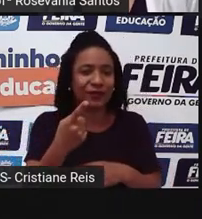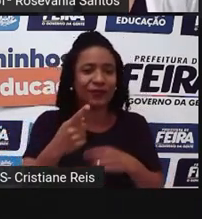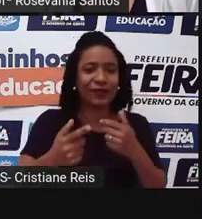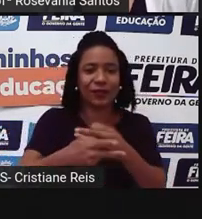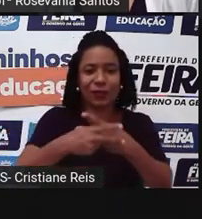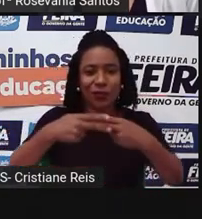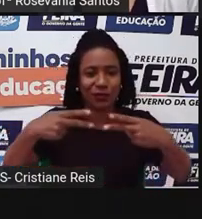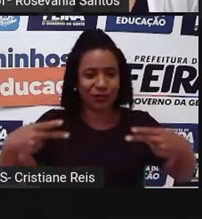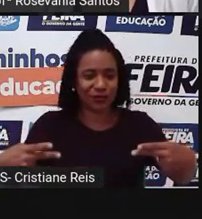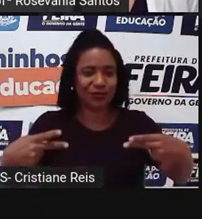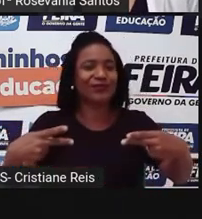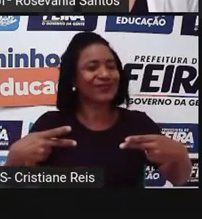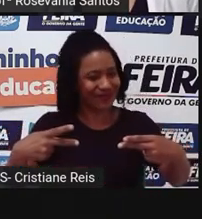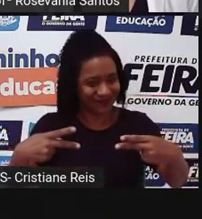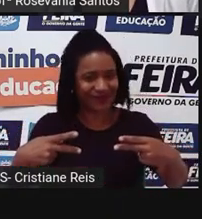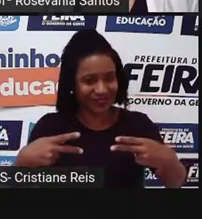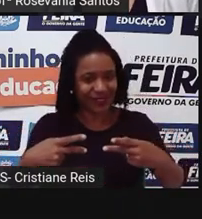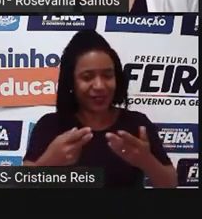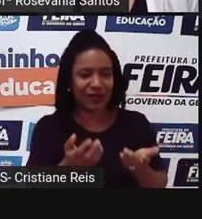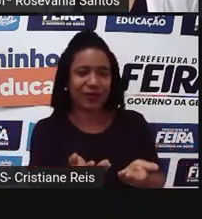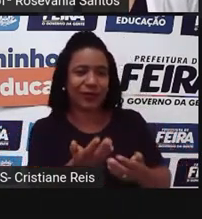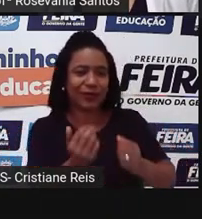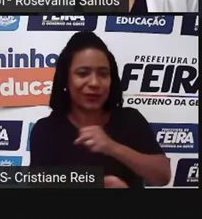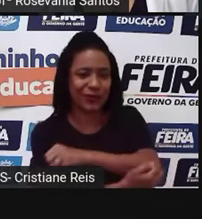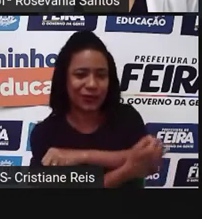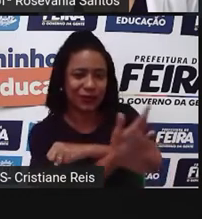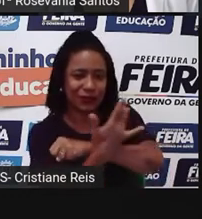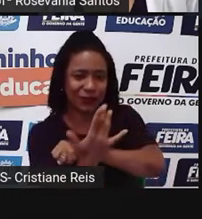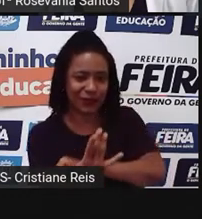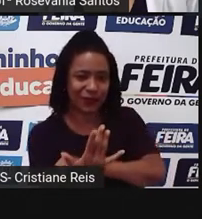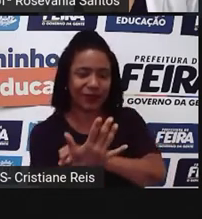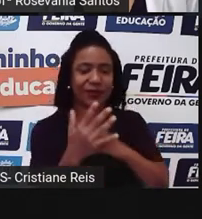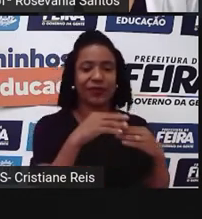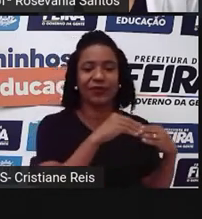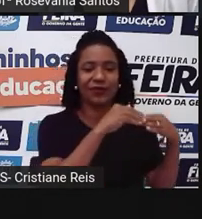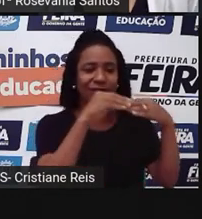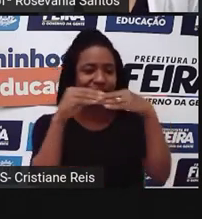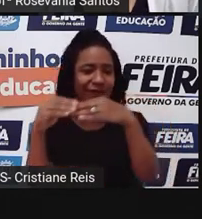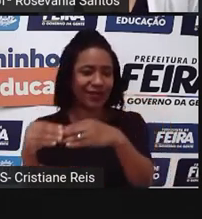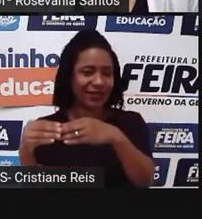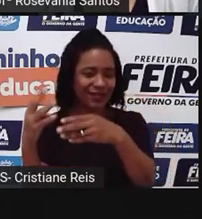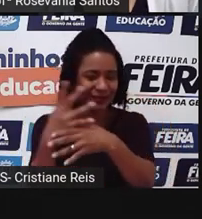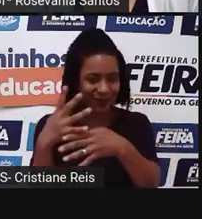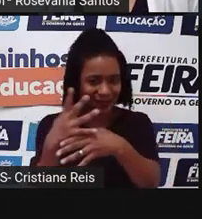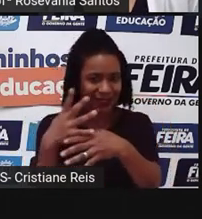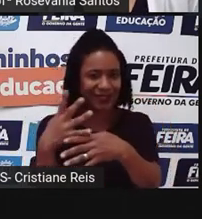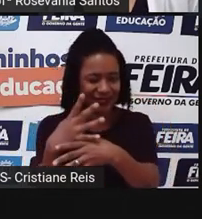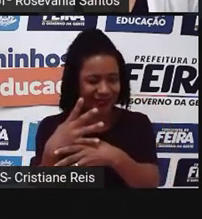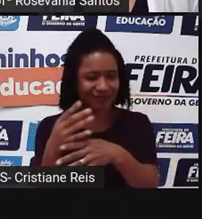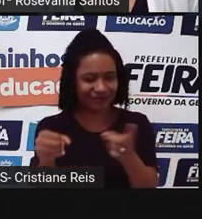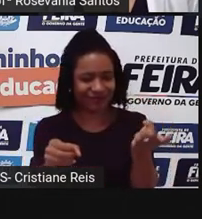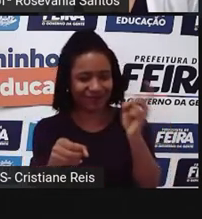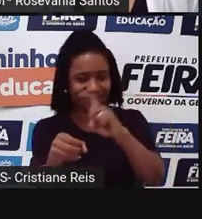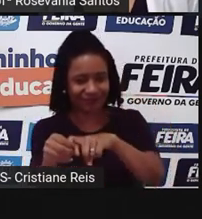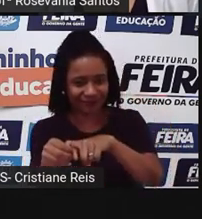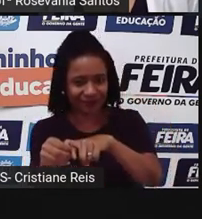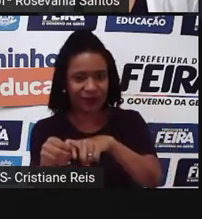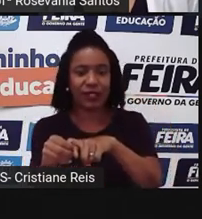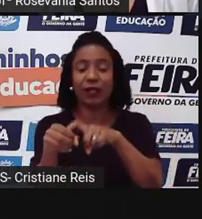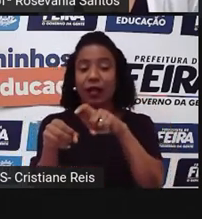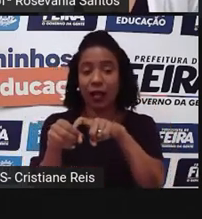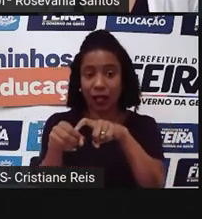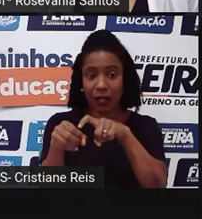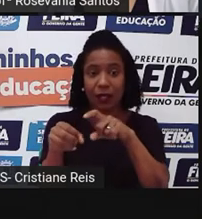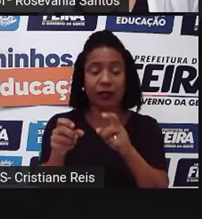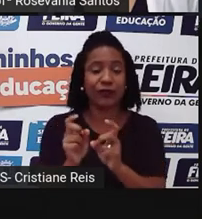agrícolas, eles saem do campo e vão em direção à cidade. E aí, esses produtos, o que acontece com eles? Eles são